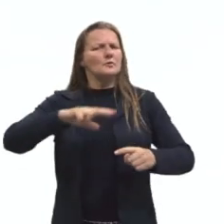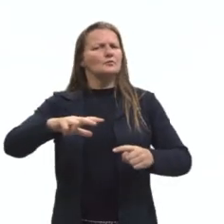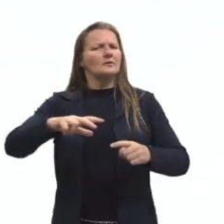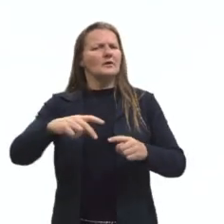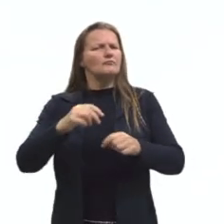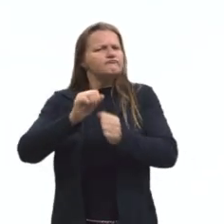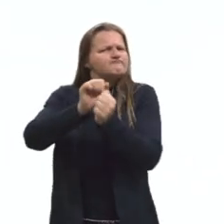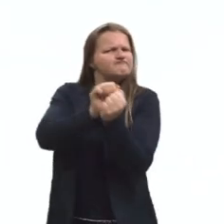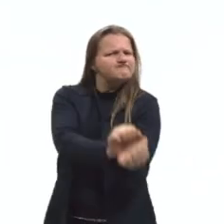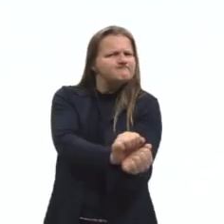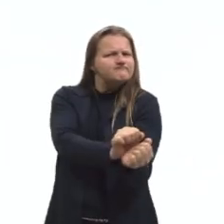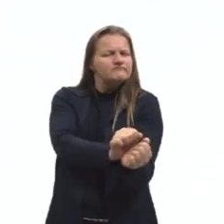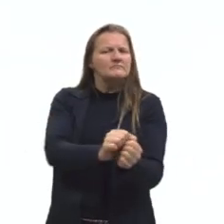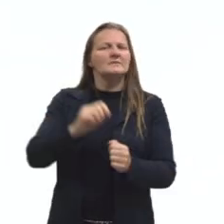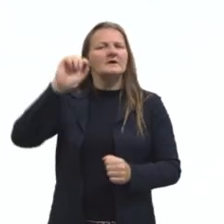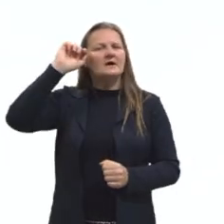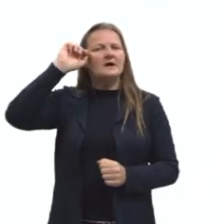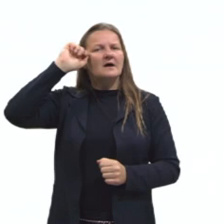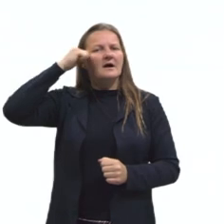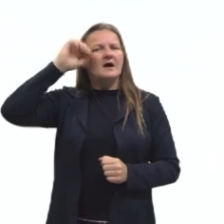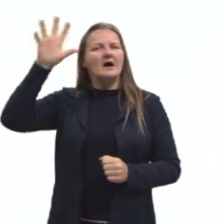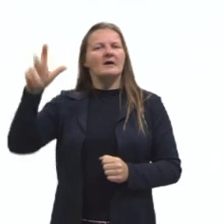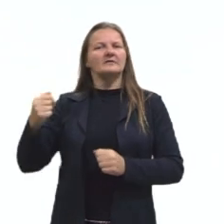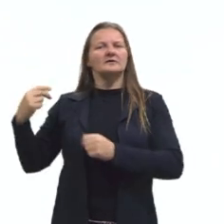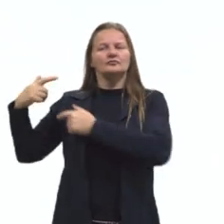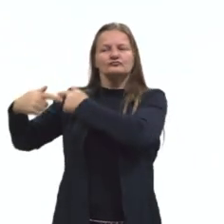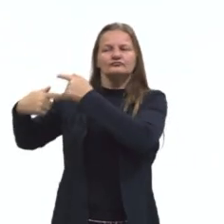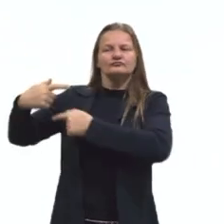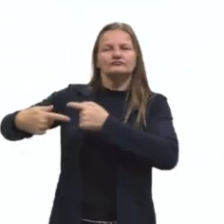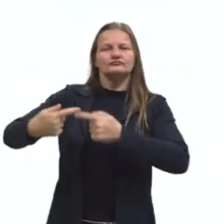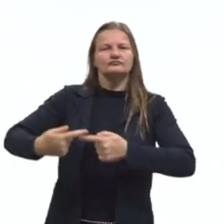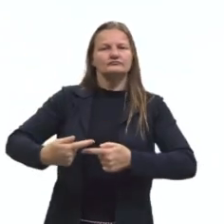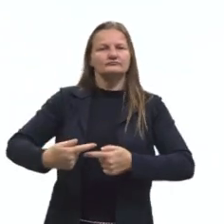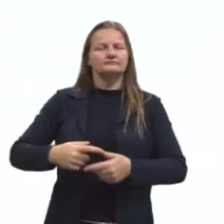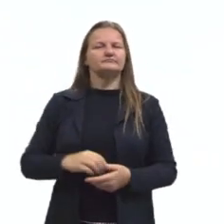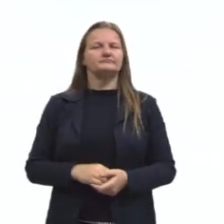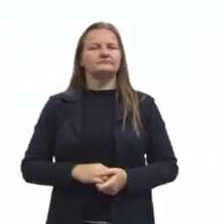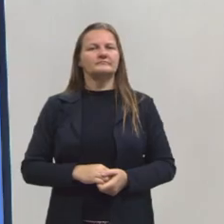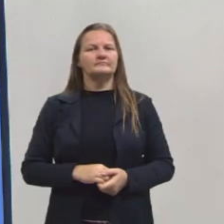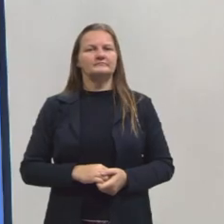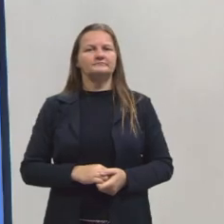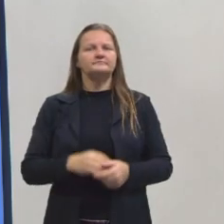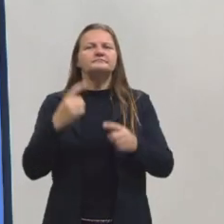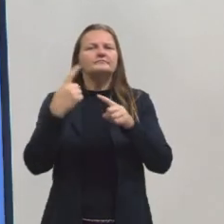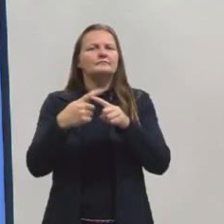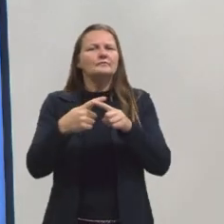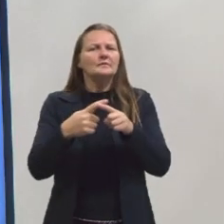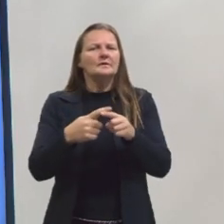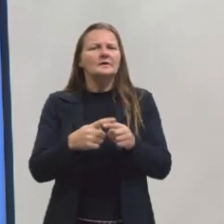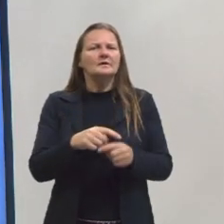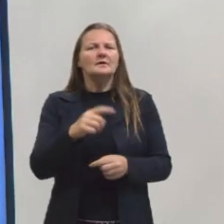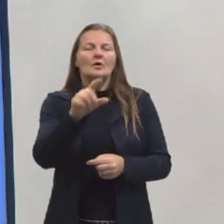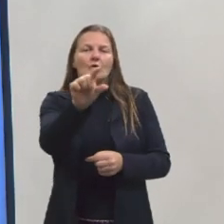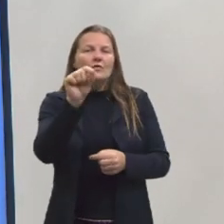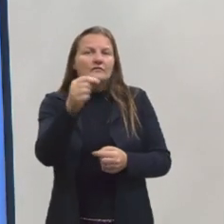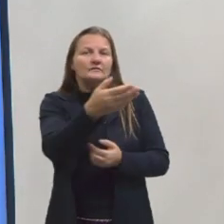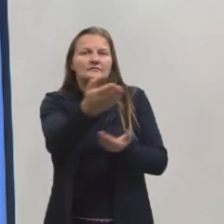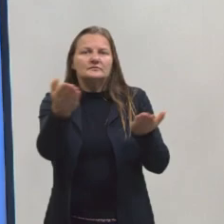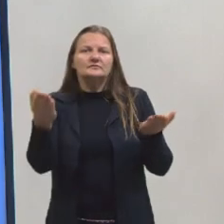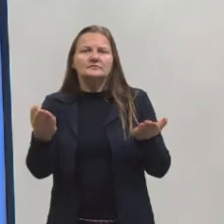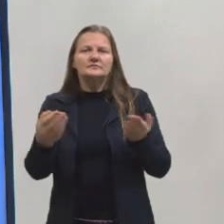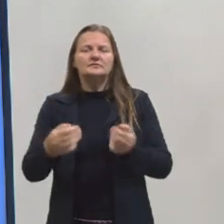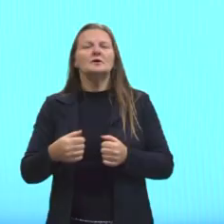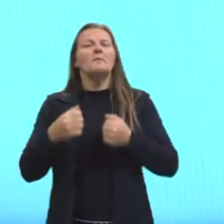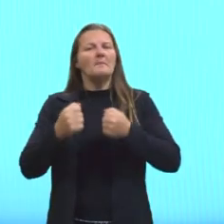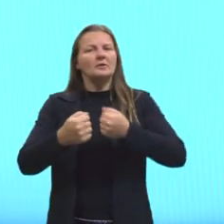escravizou africanos e seus descendentes? E antes de explicar um pouquinho a situação problema, quero convidar vocês para